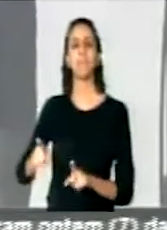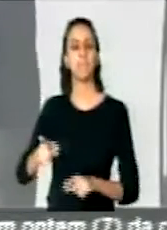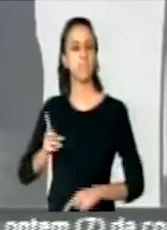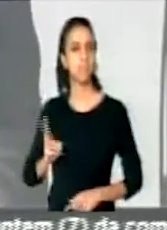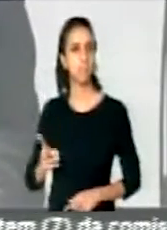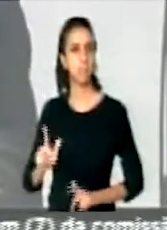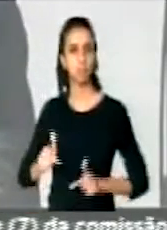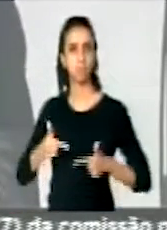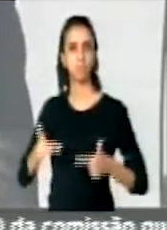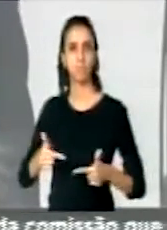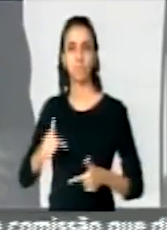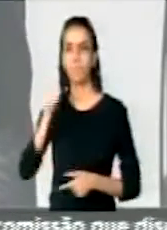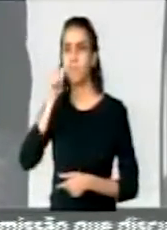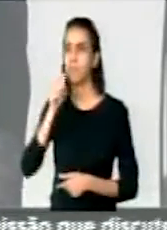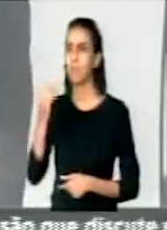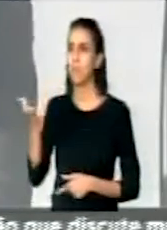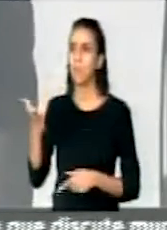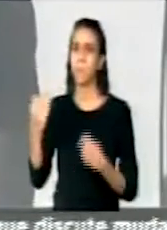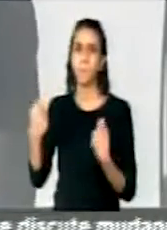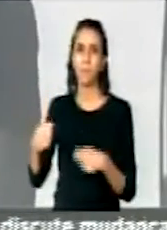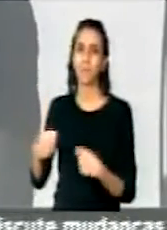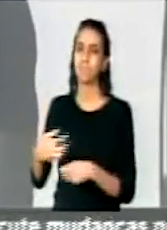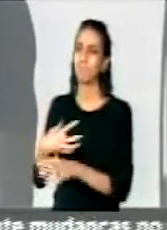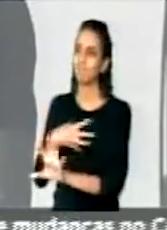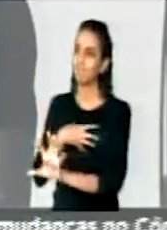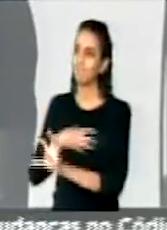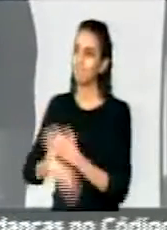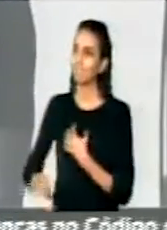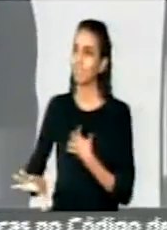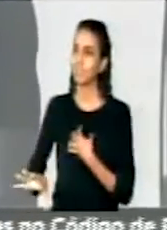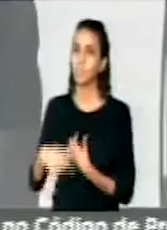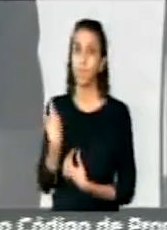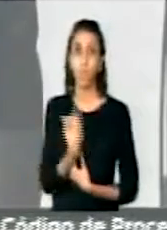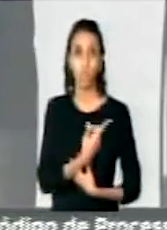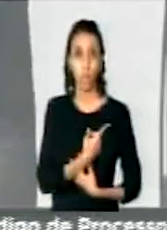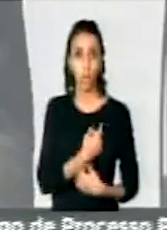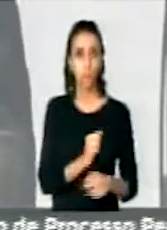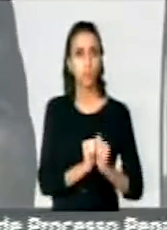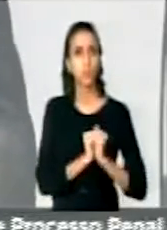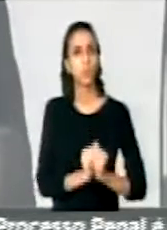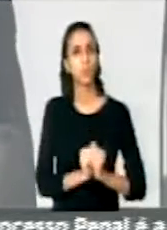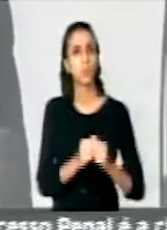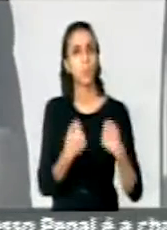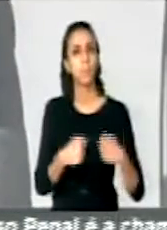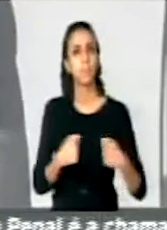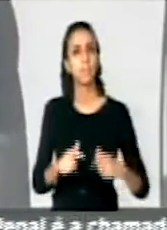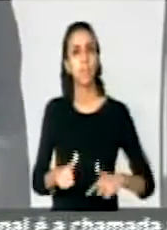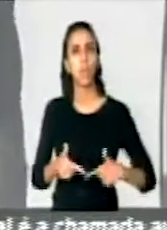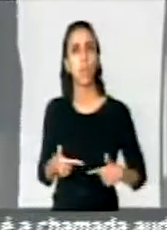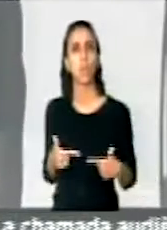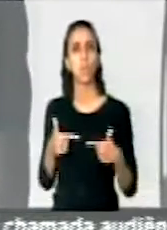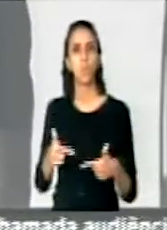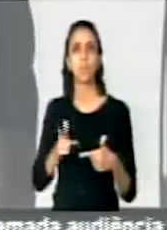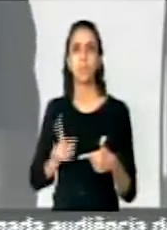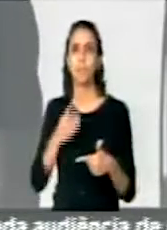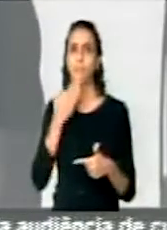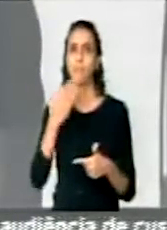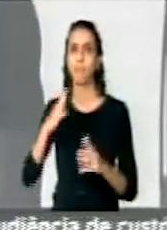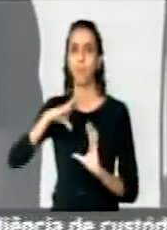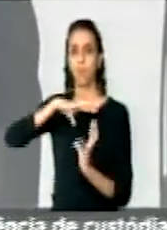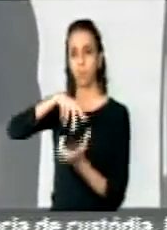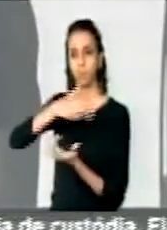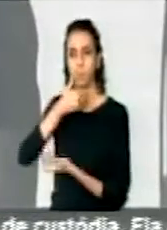Sem dúvida, as mulheres merecem toda a nossa solidariedade e que possamos todos juntos lutar sempre por um mundo melhor.